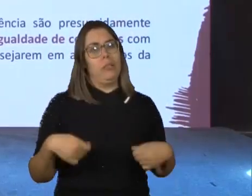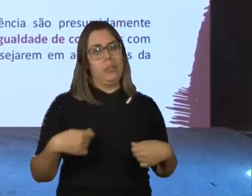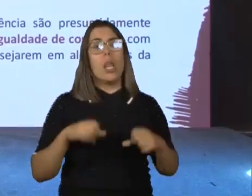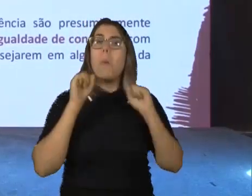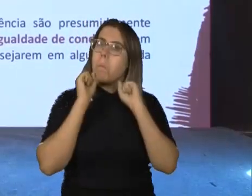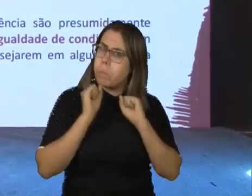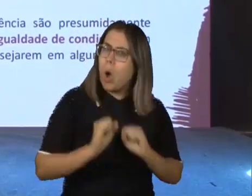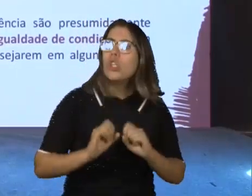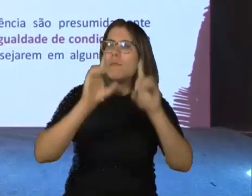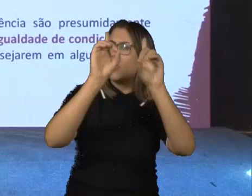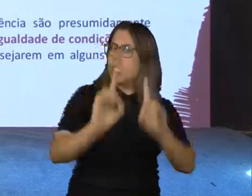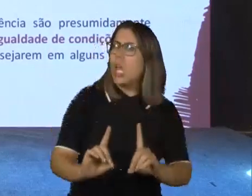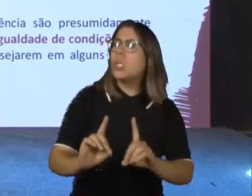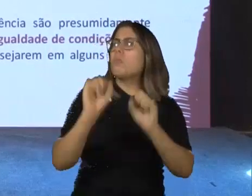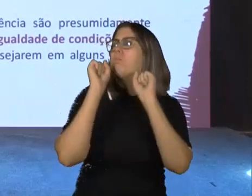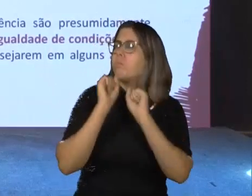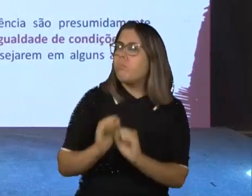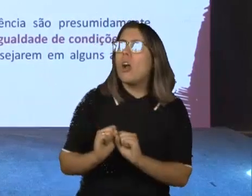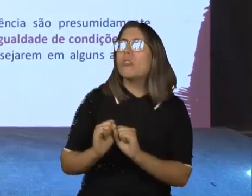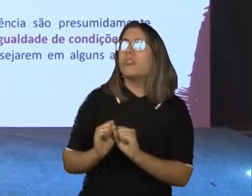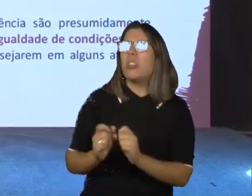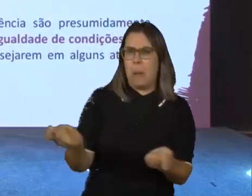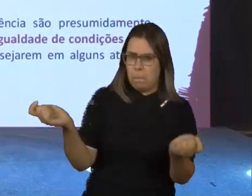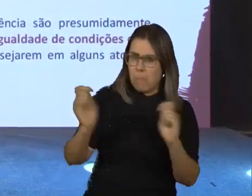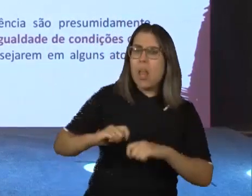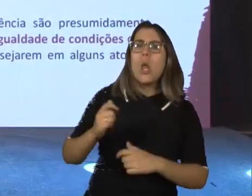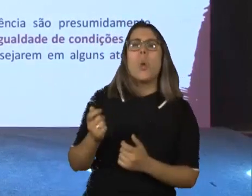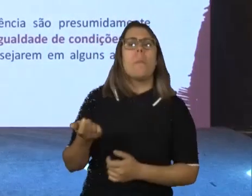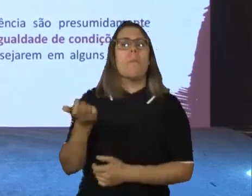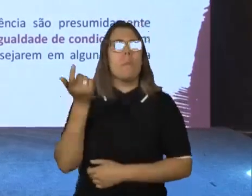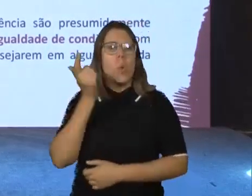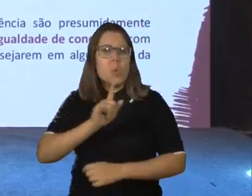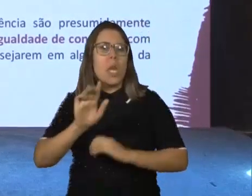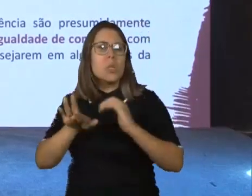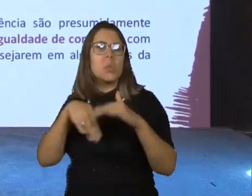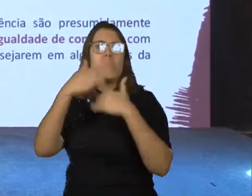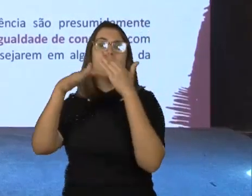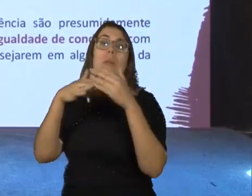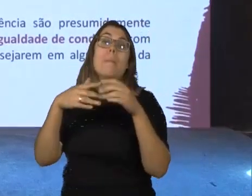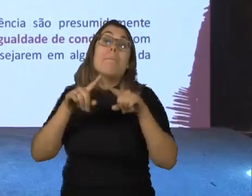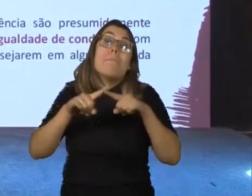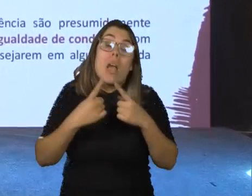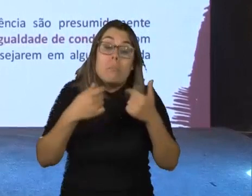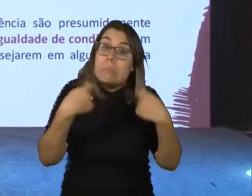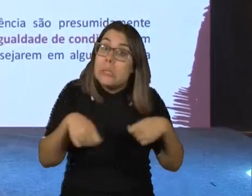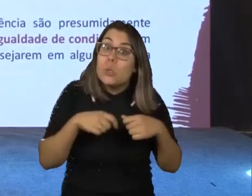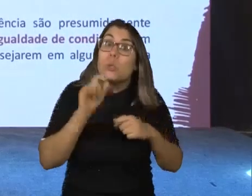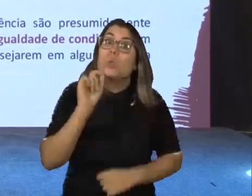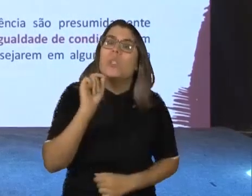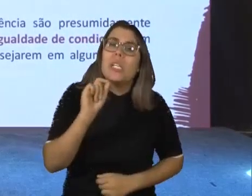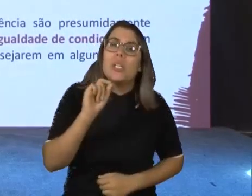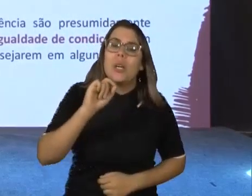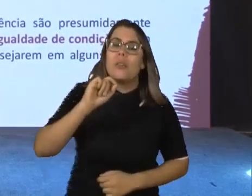podem sim mostrar inúmeras capacidades se elas tiverem oportunidades como as demais pessoas, se elas não forem